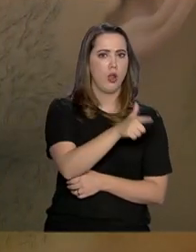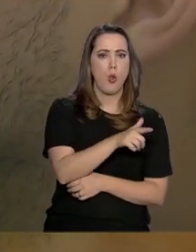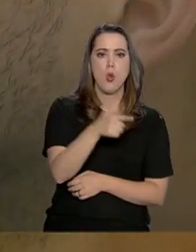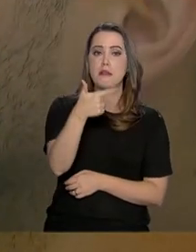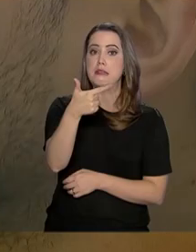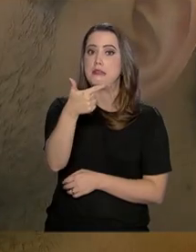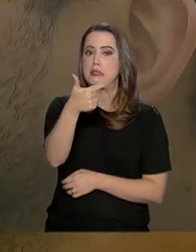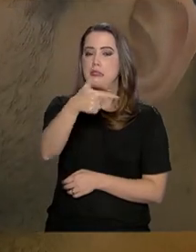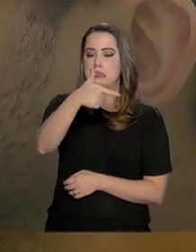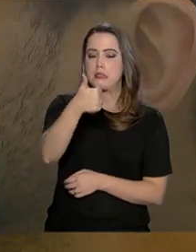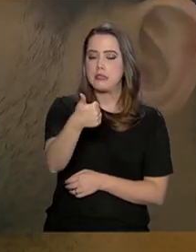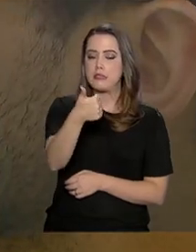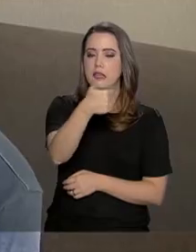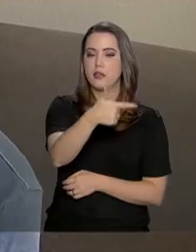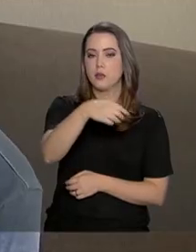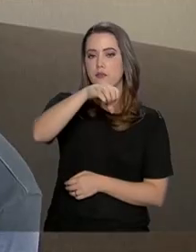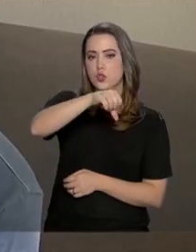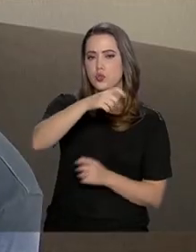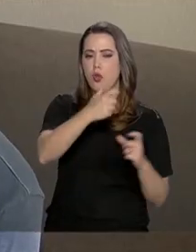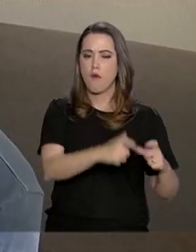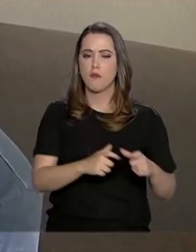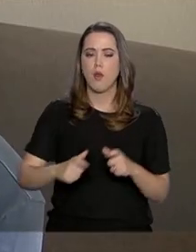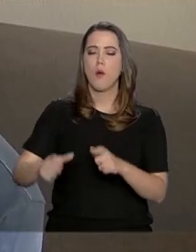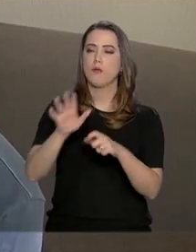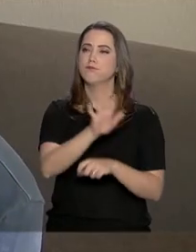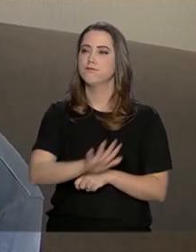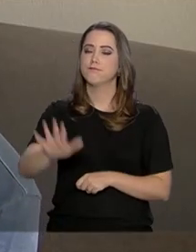instituições de todo o país. Quero descobrir coisas novas.